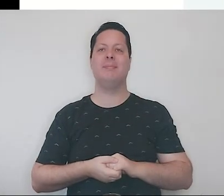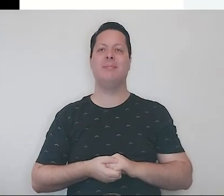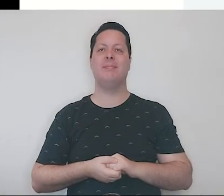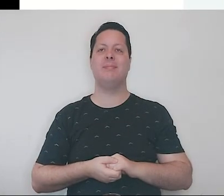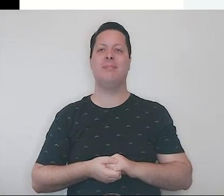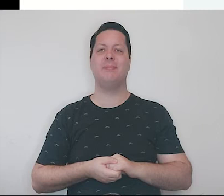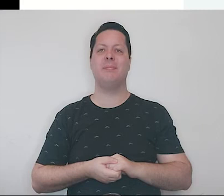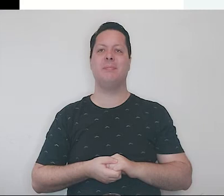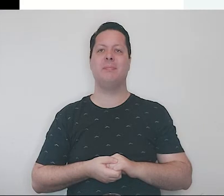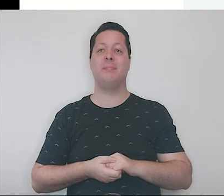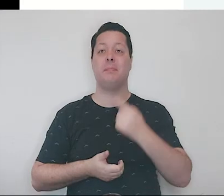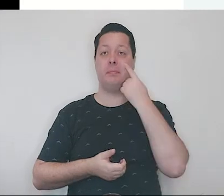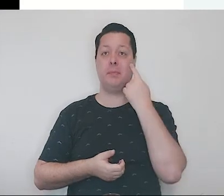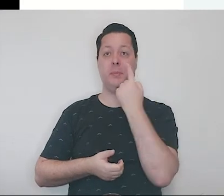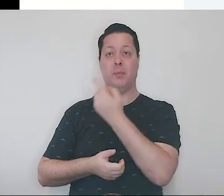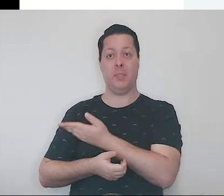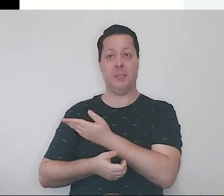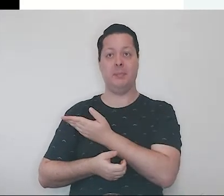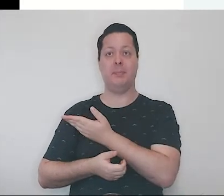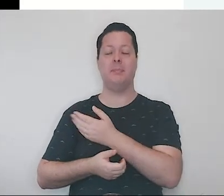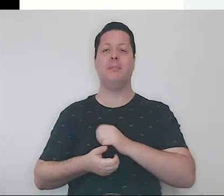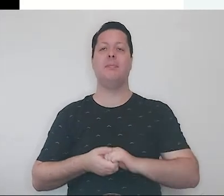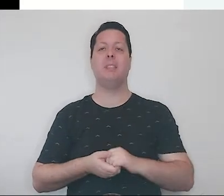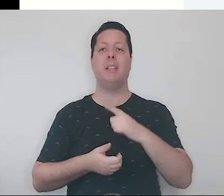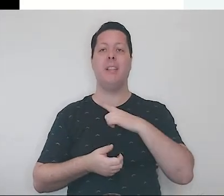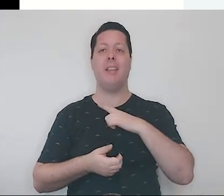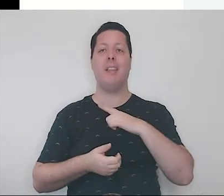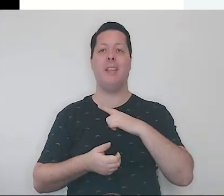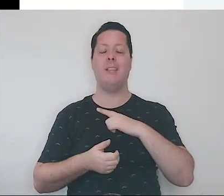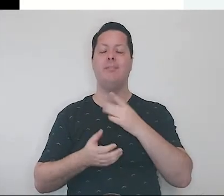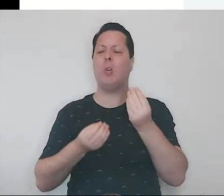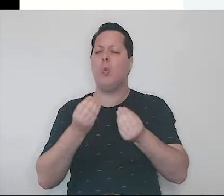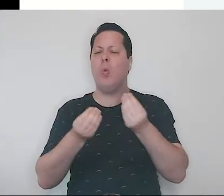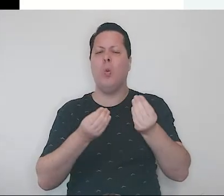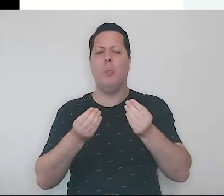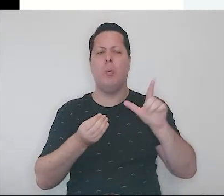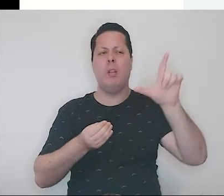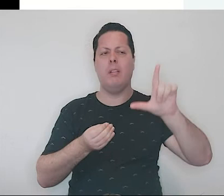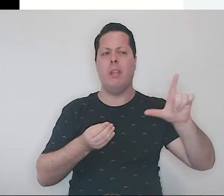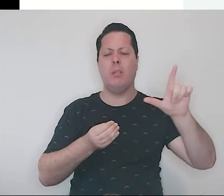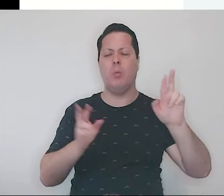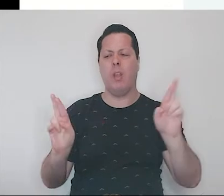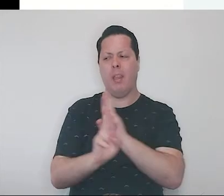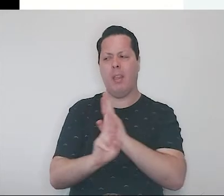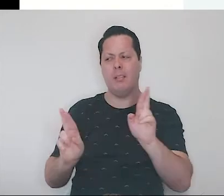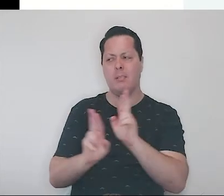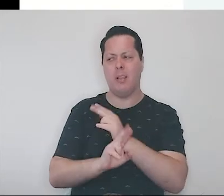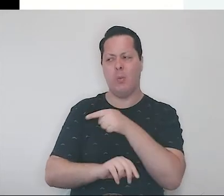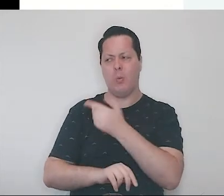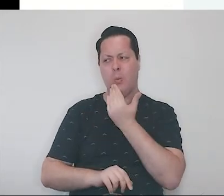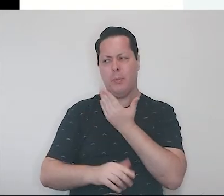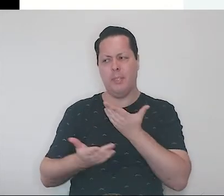Então, vamos ver em relação à literatura. Essa literatura, vamos